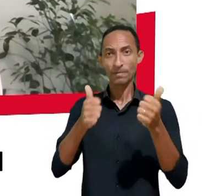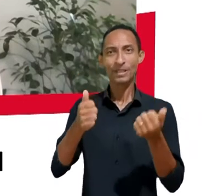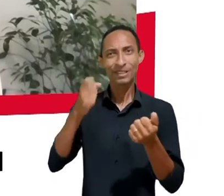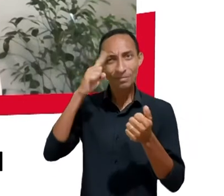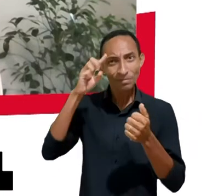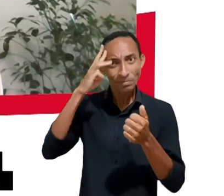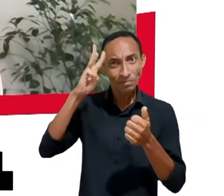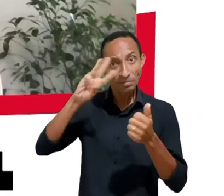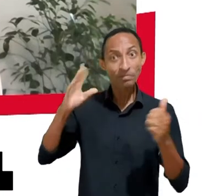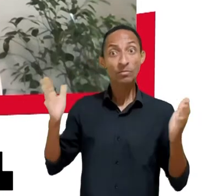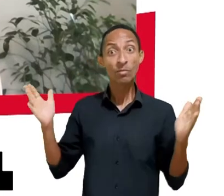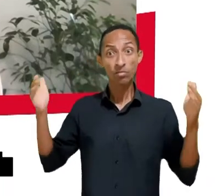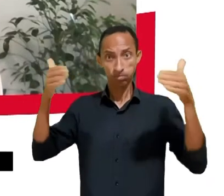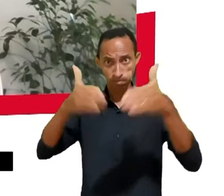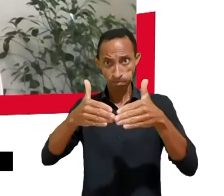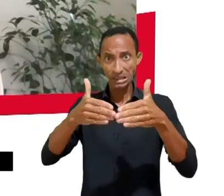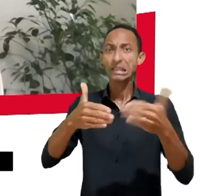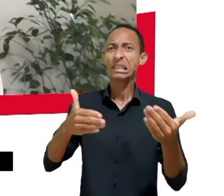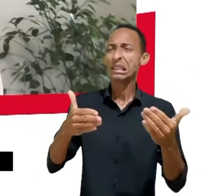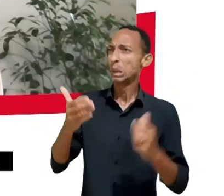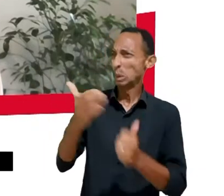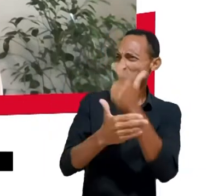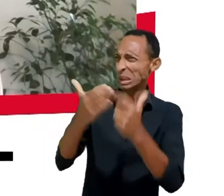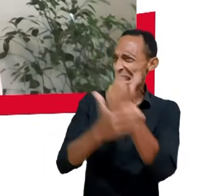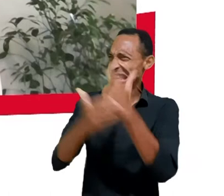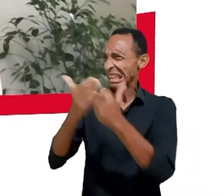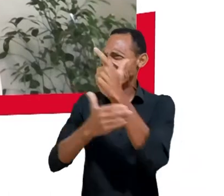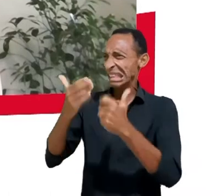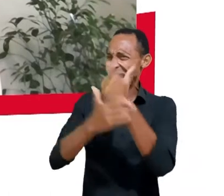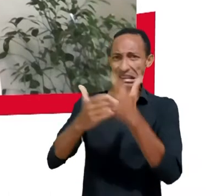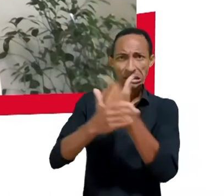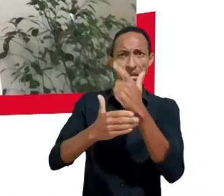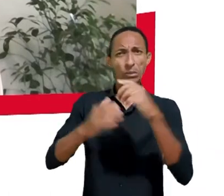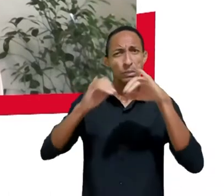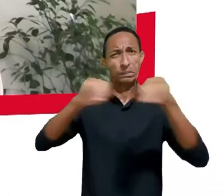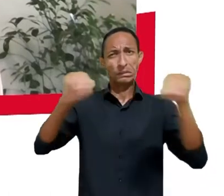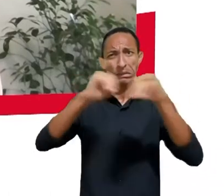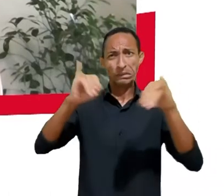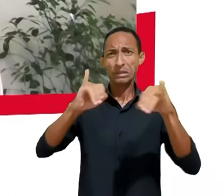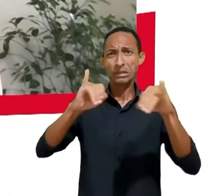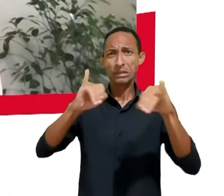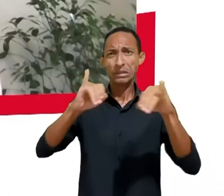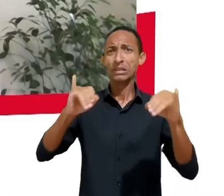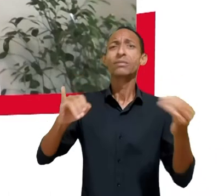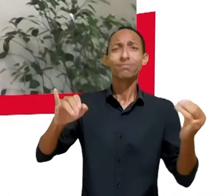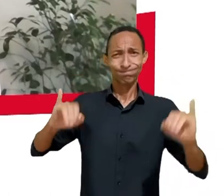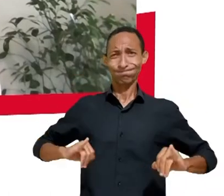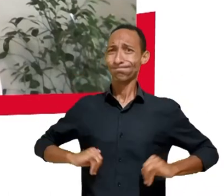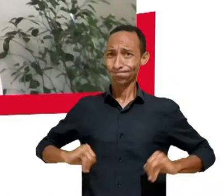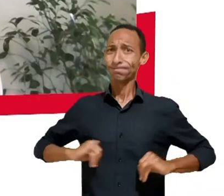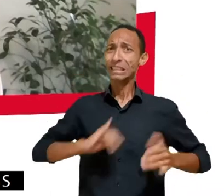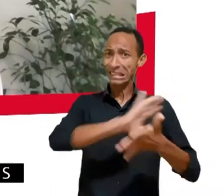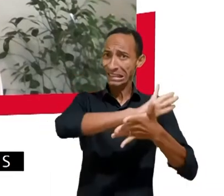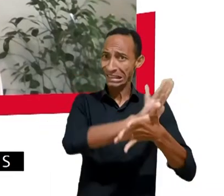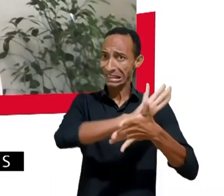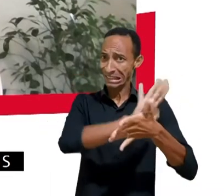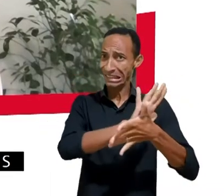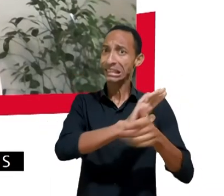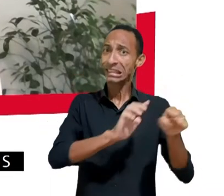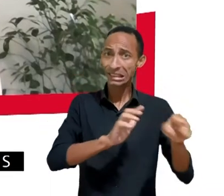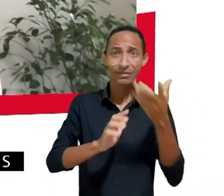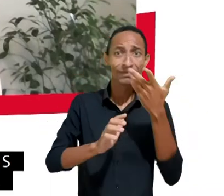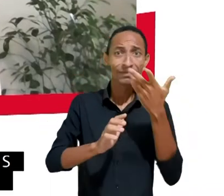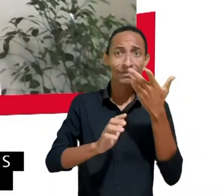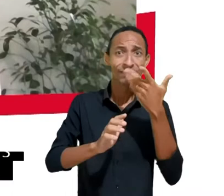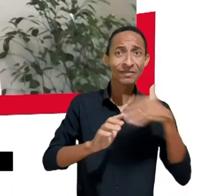consumismo, da publicidade infantil e de todas as formas de exploração comercial de crianças, também no ambiente digital. Hoje, nós queremos